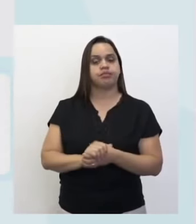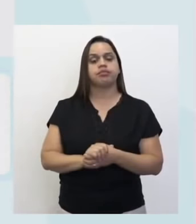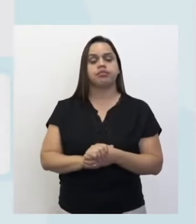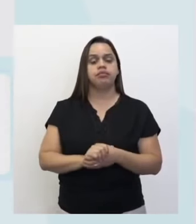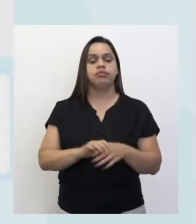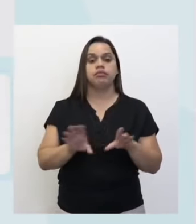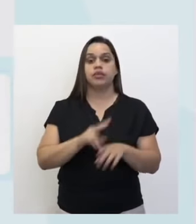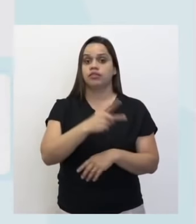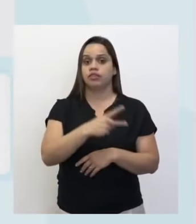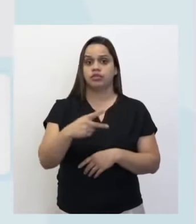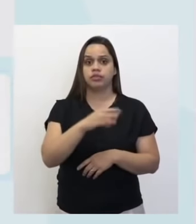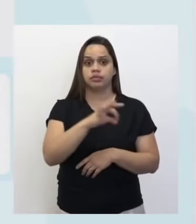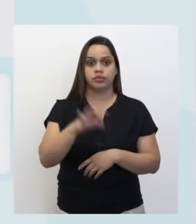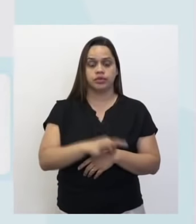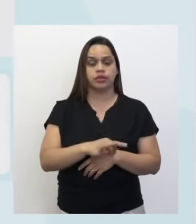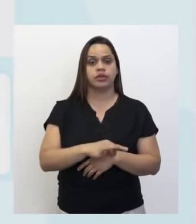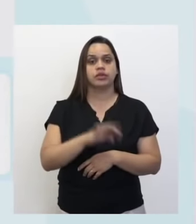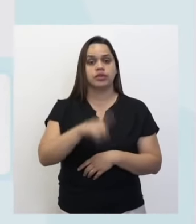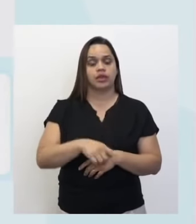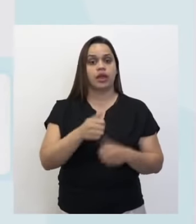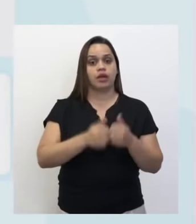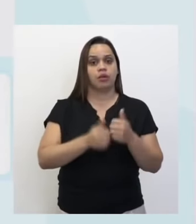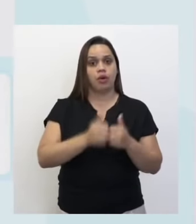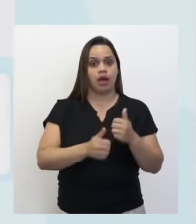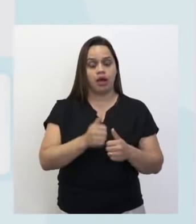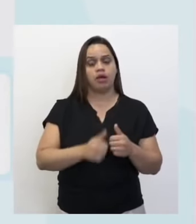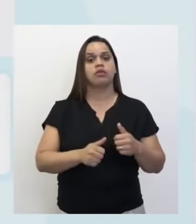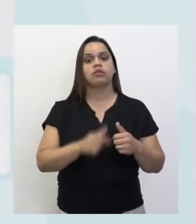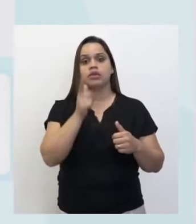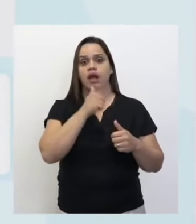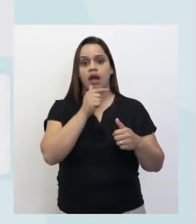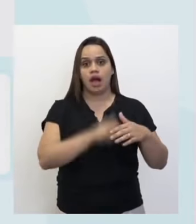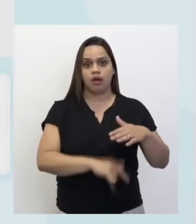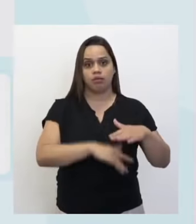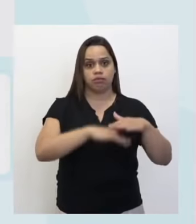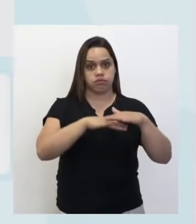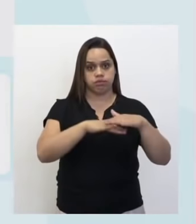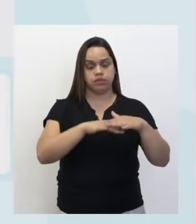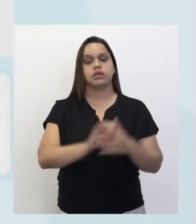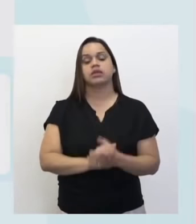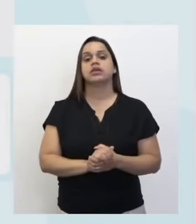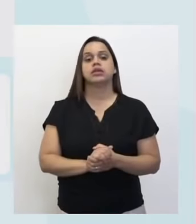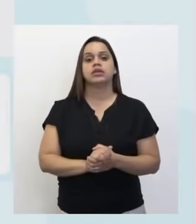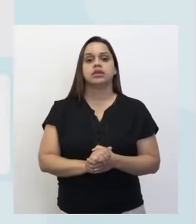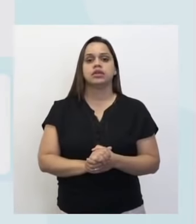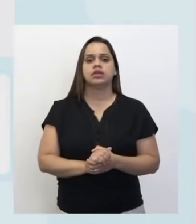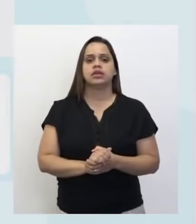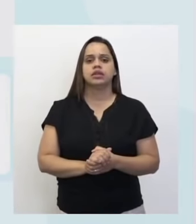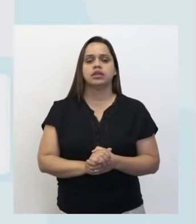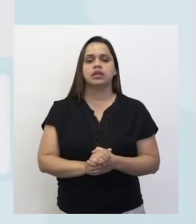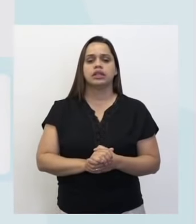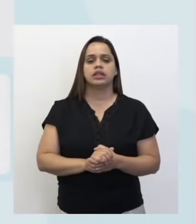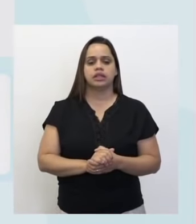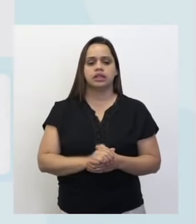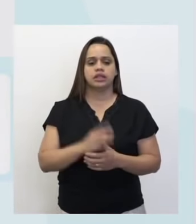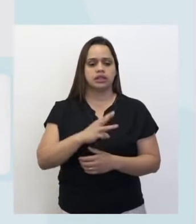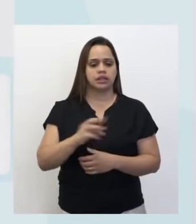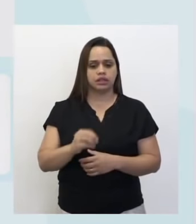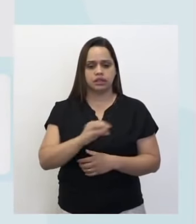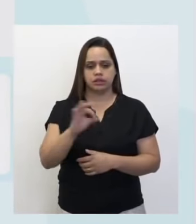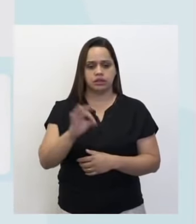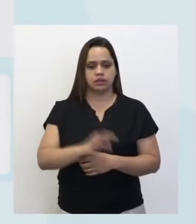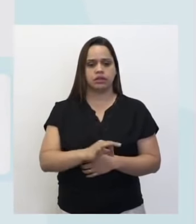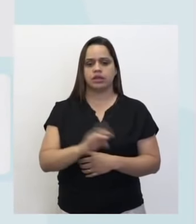% na questão do arroz inundado e 20%, nós estamos falando aí de outros tipos